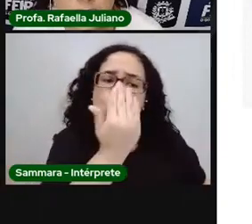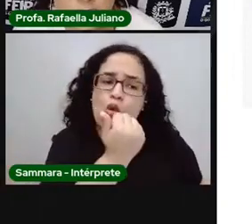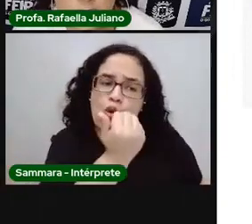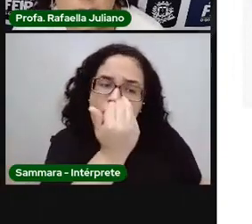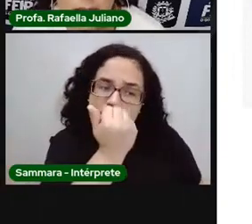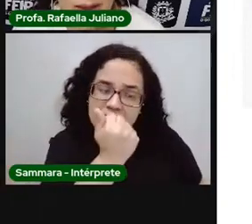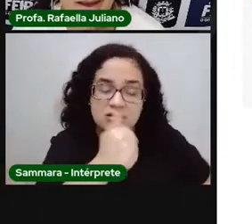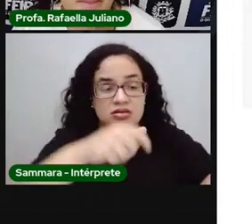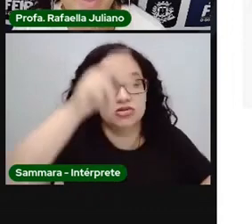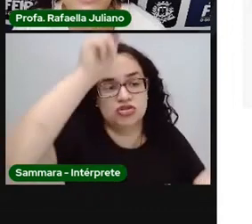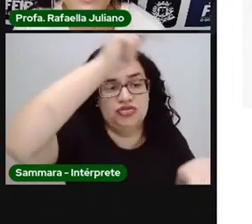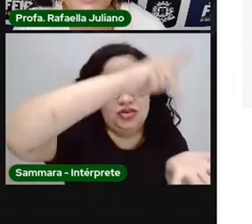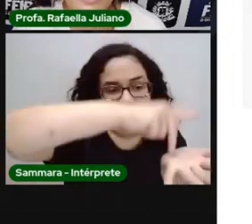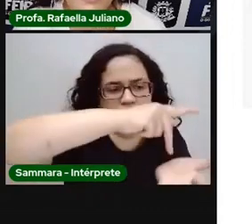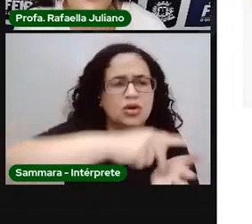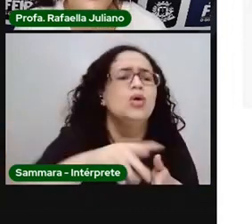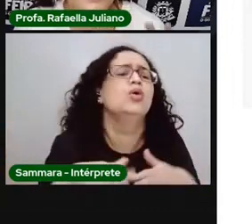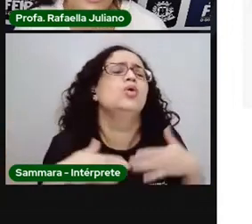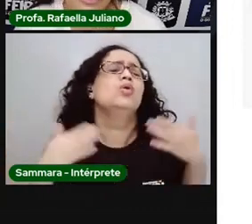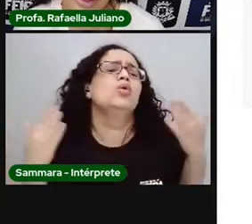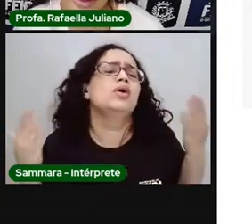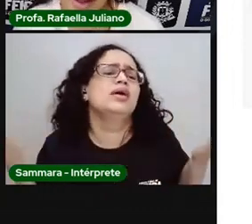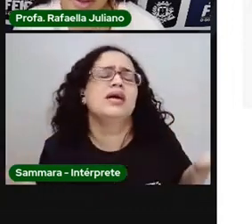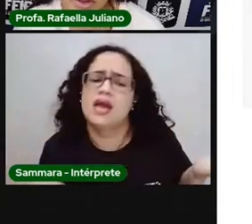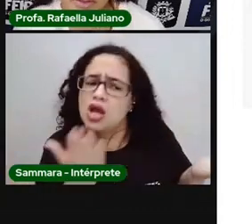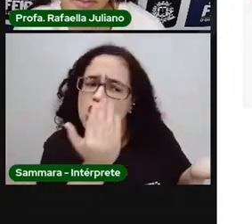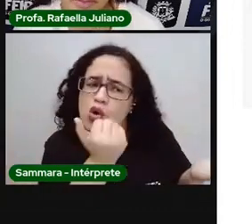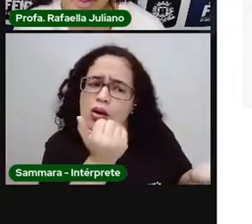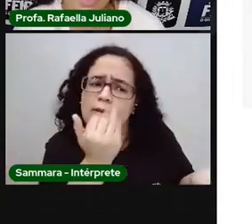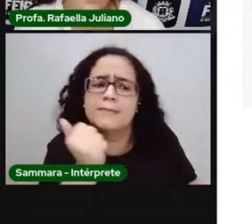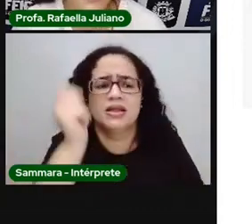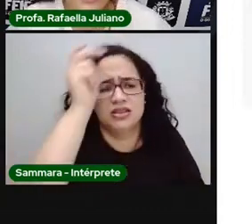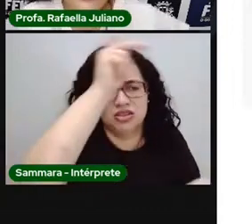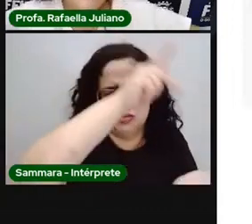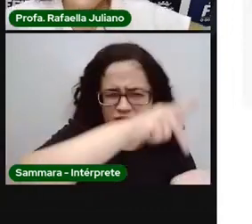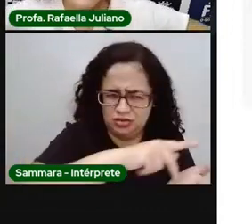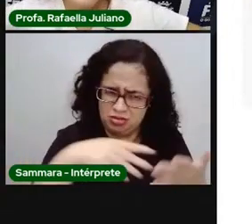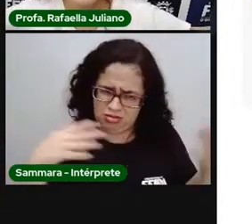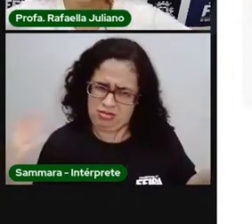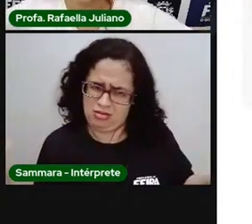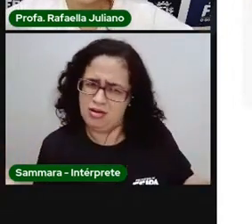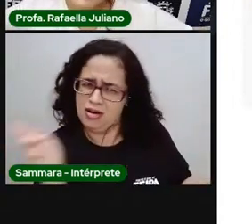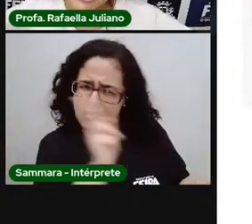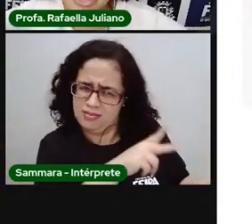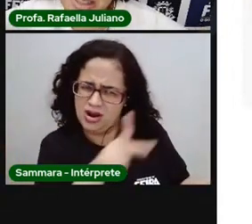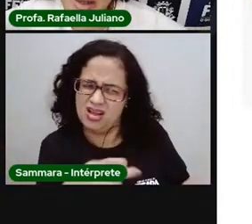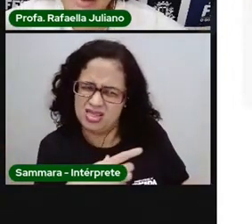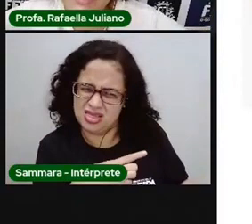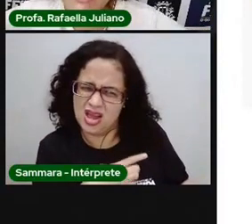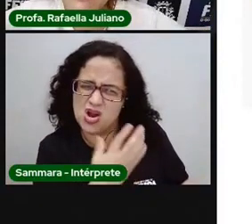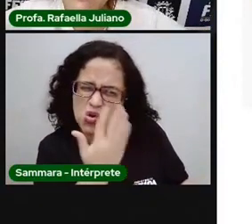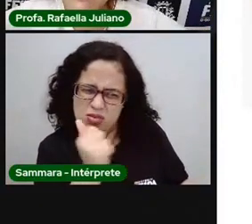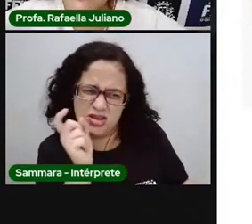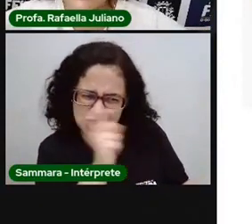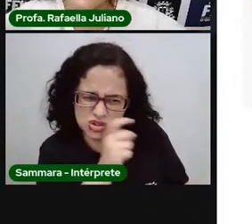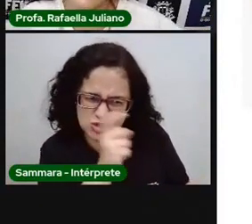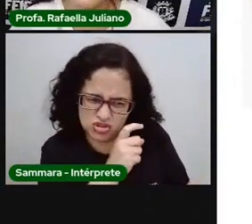verdade. Mas o que é comida de verdade? Ou, Pró, existe comida de mentira?